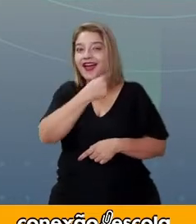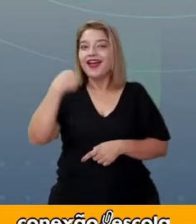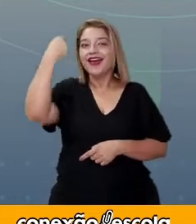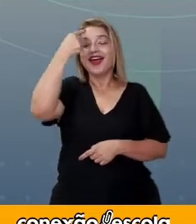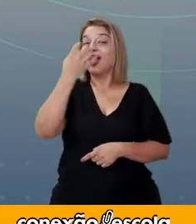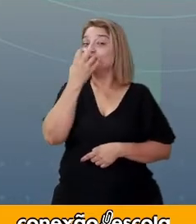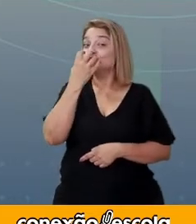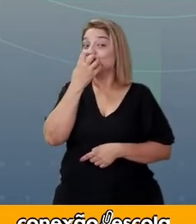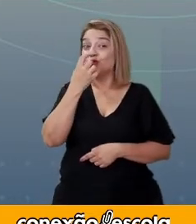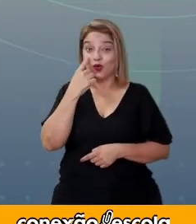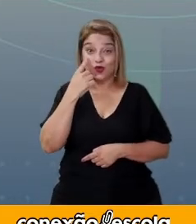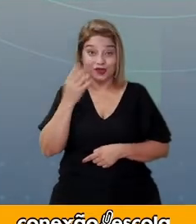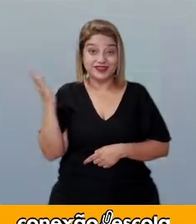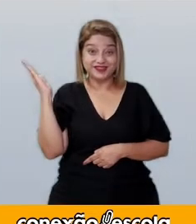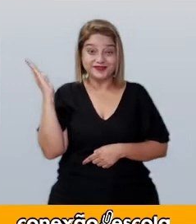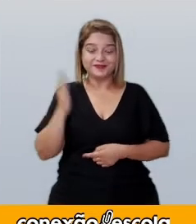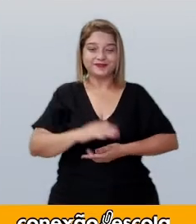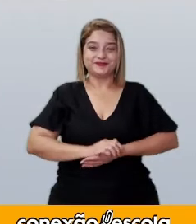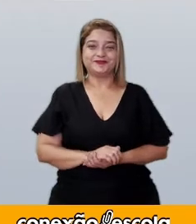cachorro. Olha só!